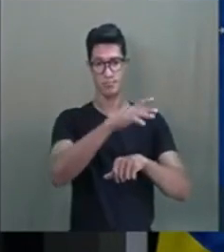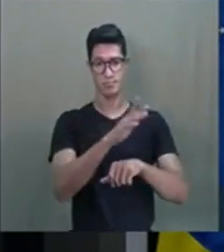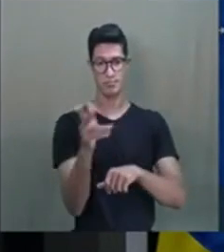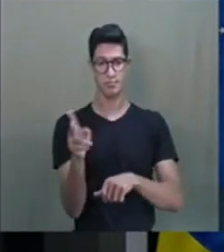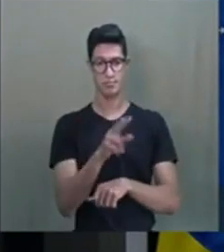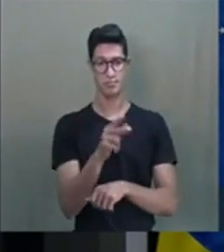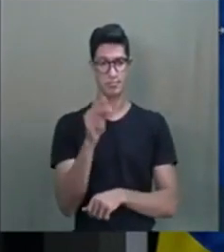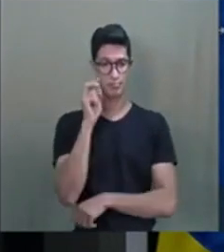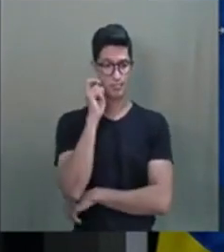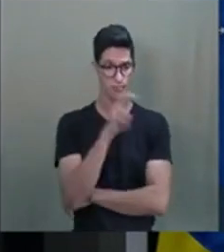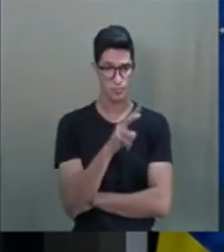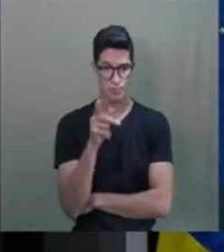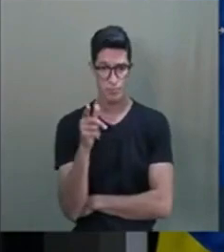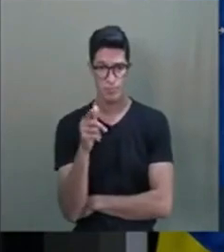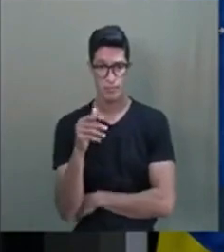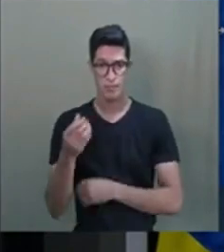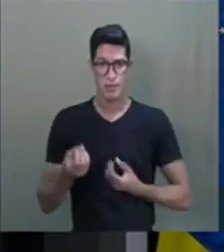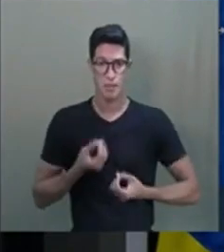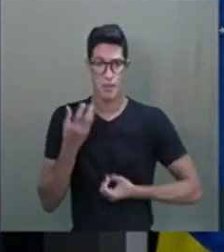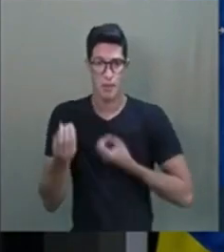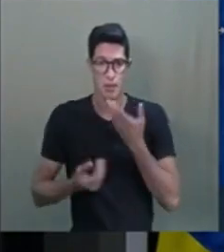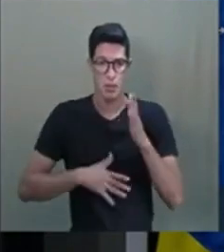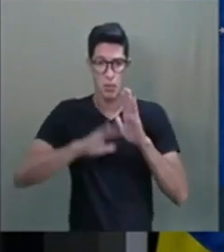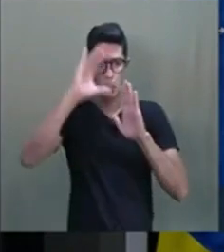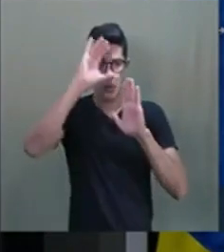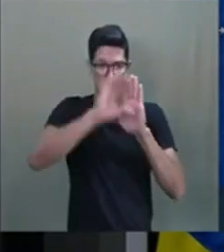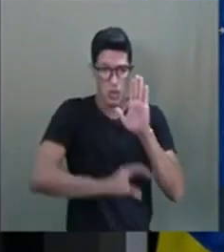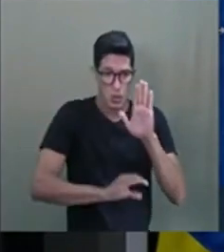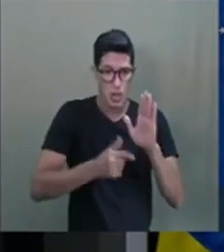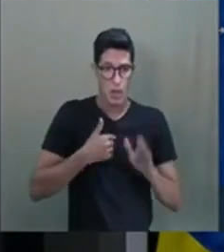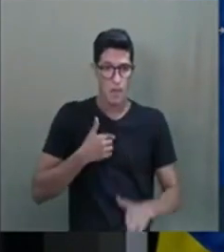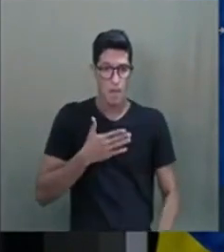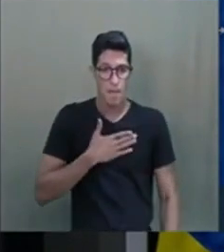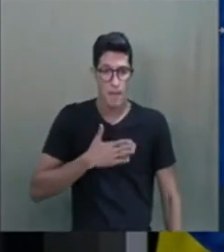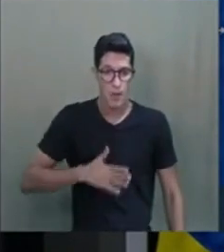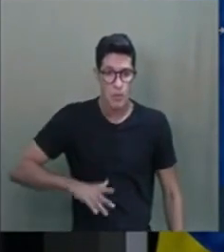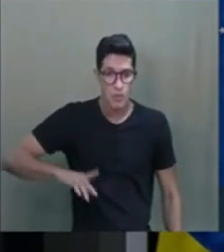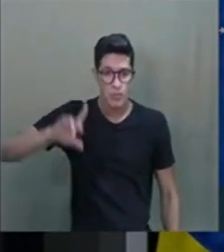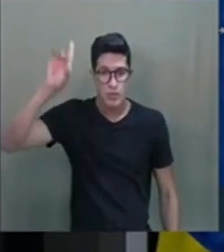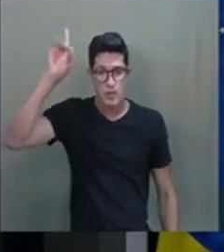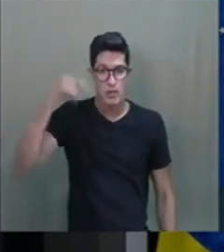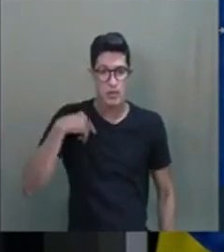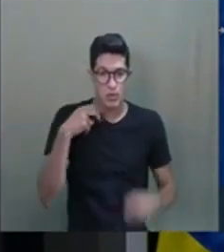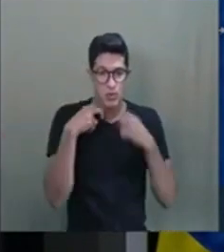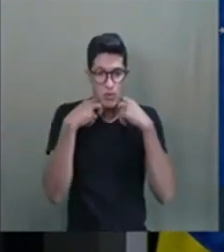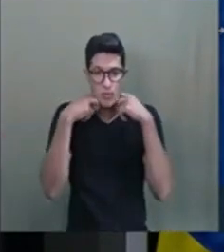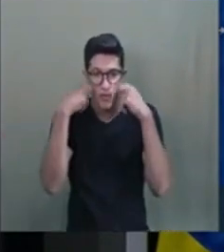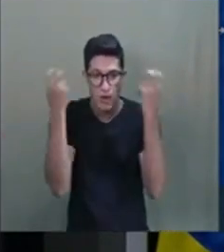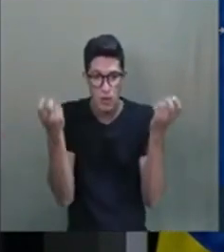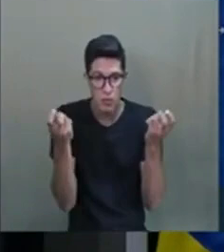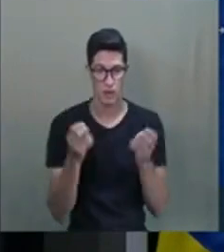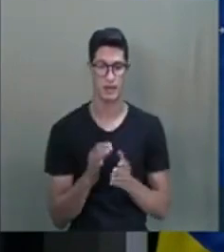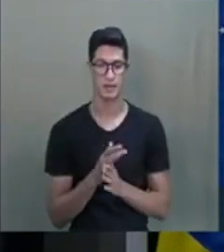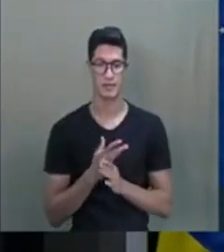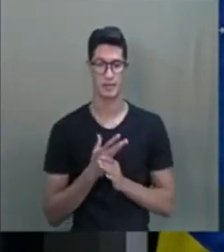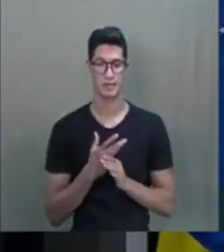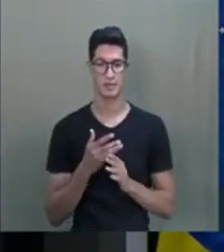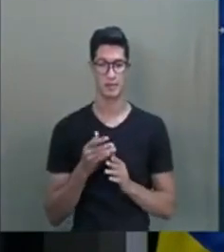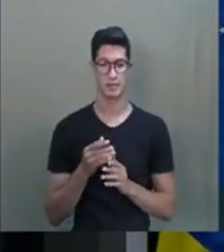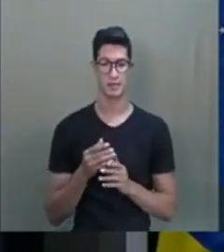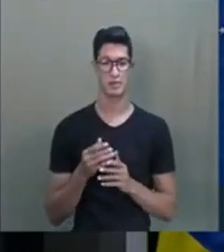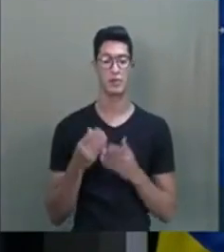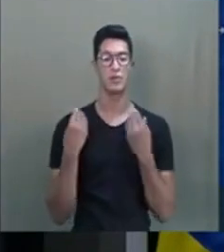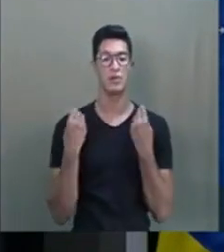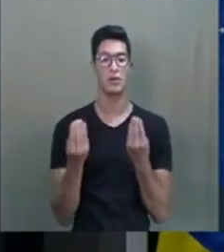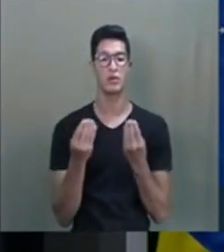E eu, quando ela começou a falar o currículo dela, eu falei, meu Deus, estou até com vergonha da mulher, né? Eu falei, olha